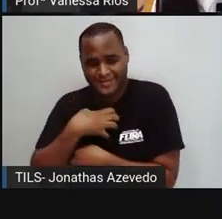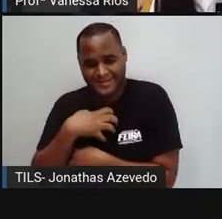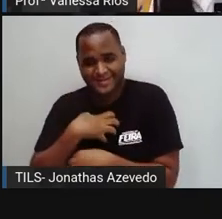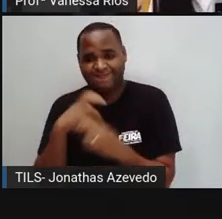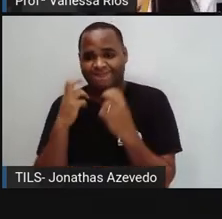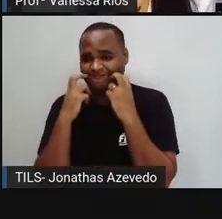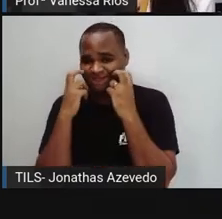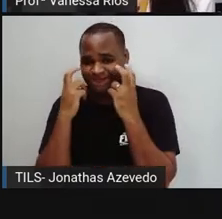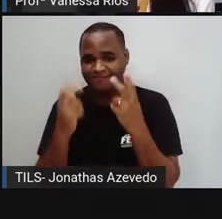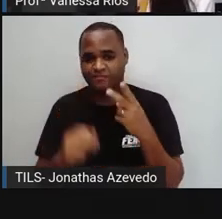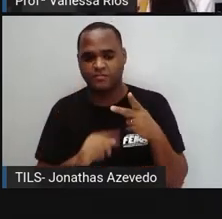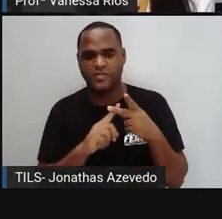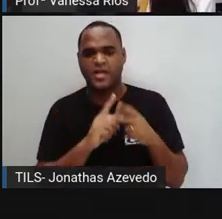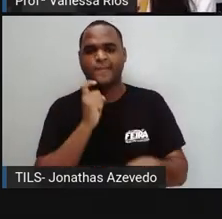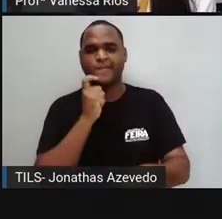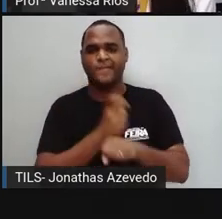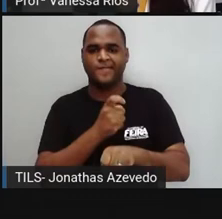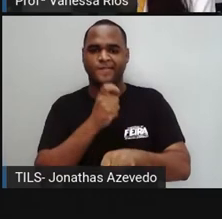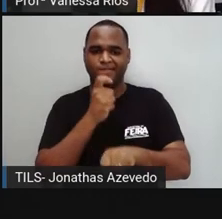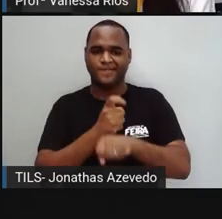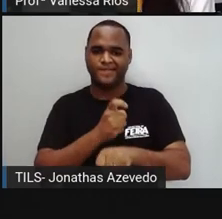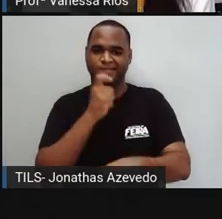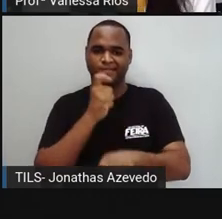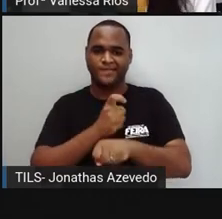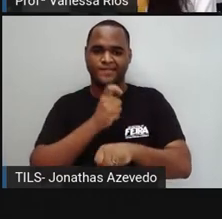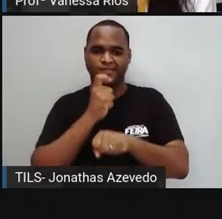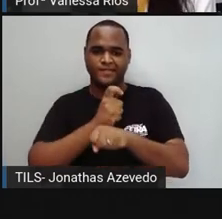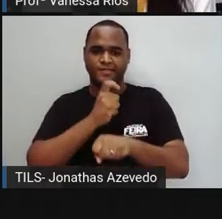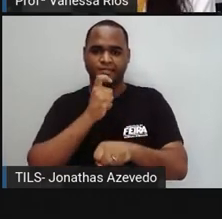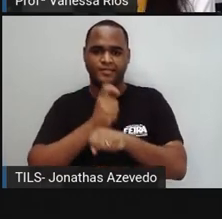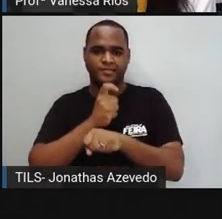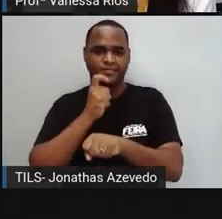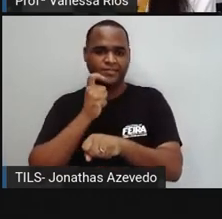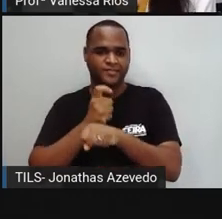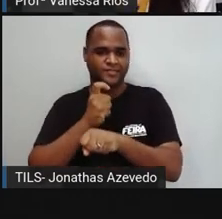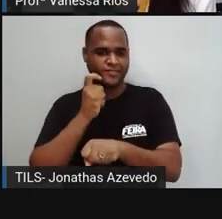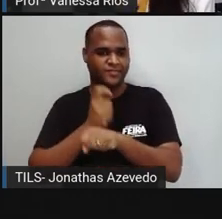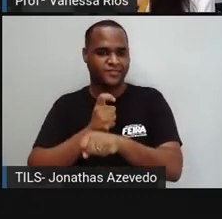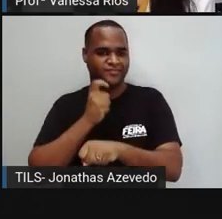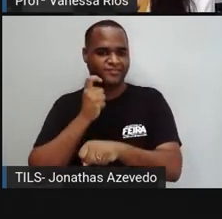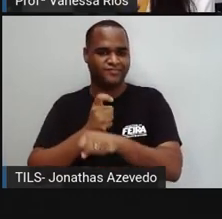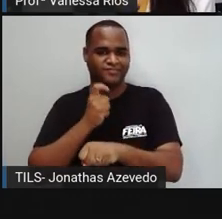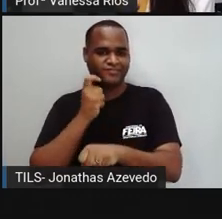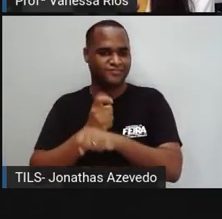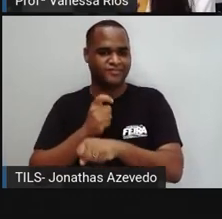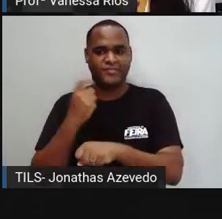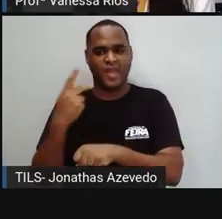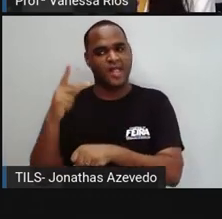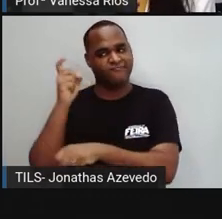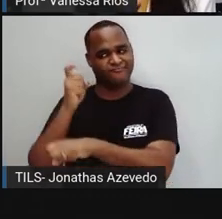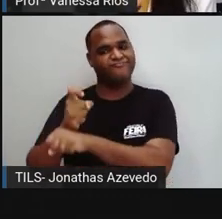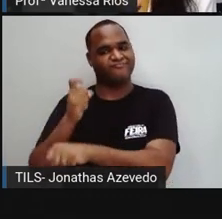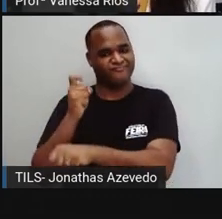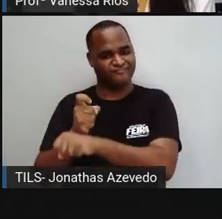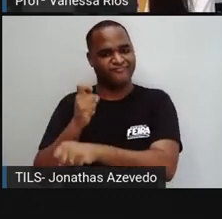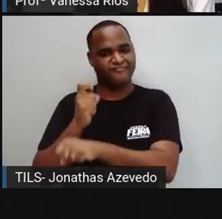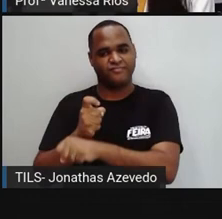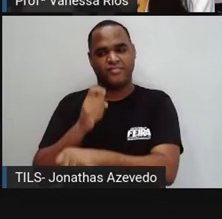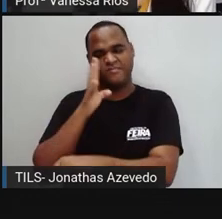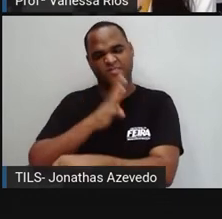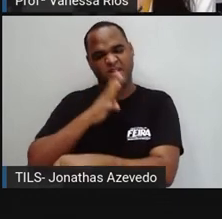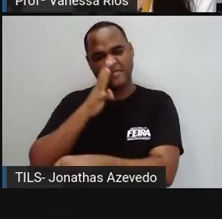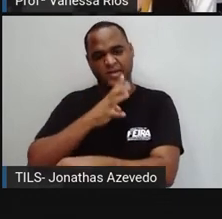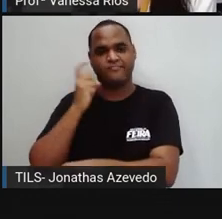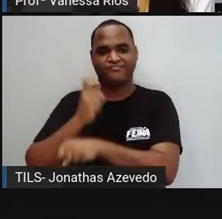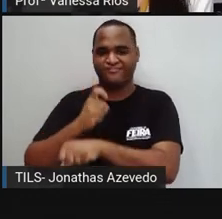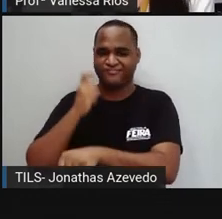Vergonha. Cabeça dura. Pessoa muito temosa. Ah, que fulano é cabeça dura, viu? Quer dizer que ela é temosa, né? Que ela é